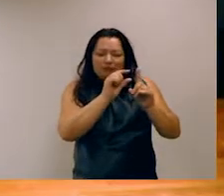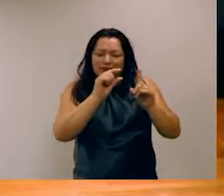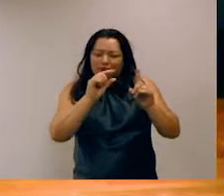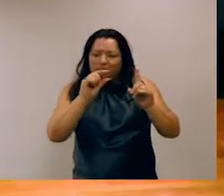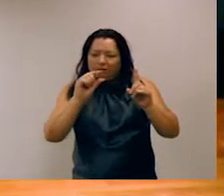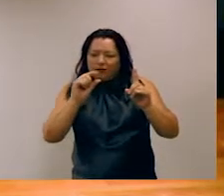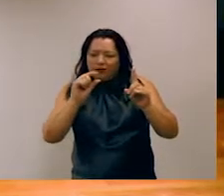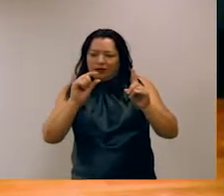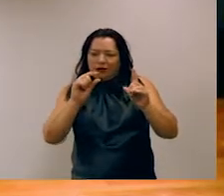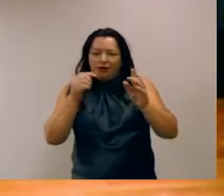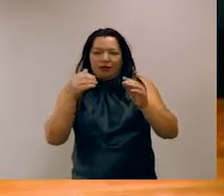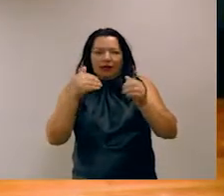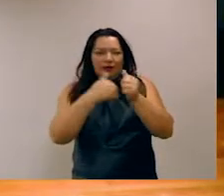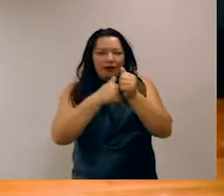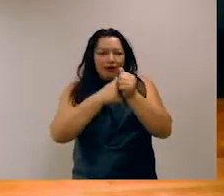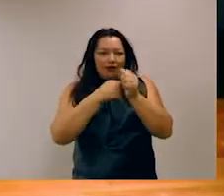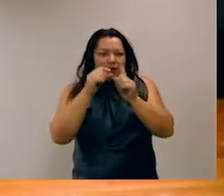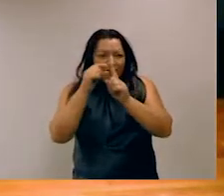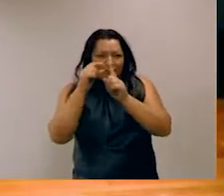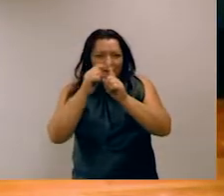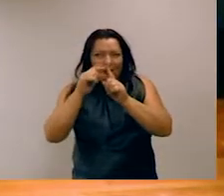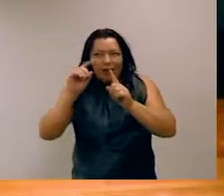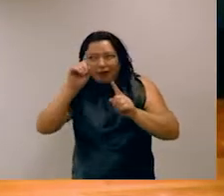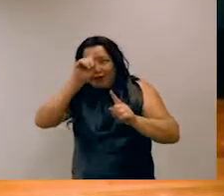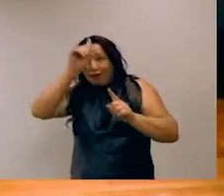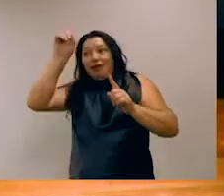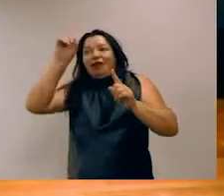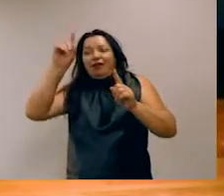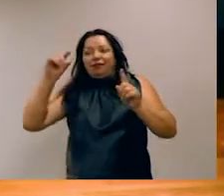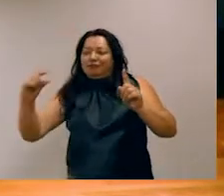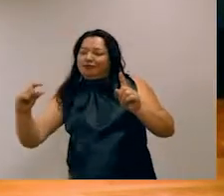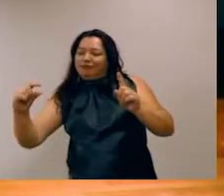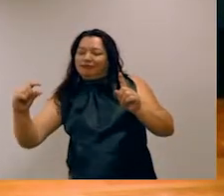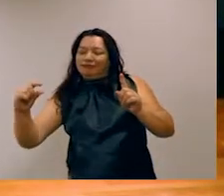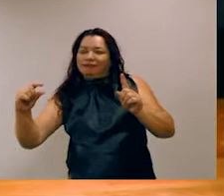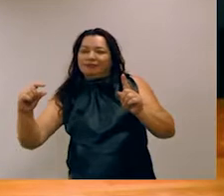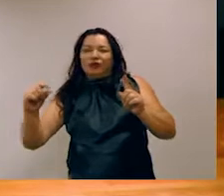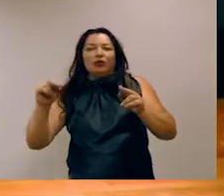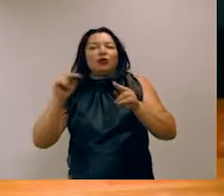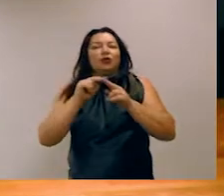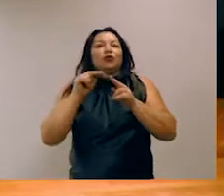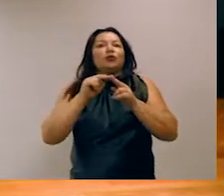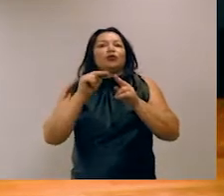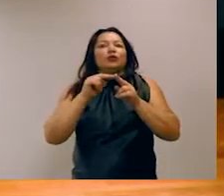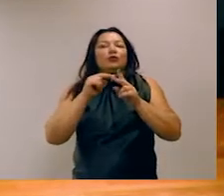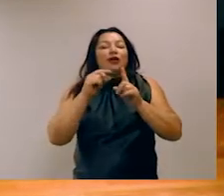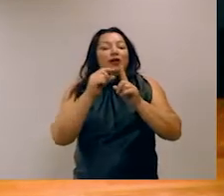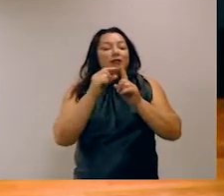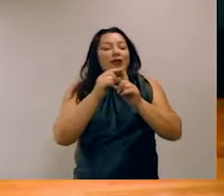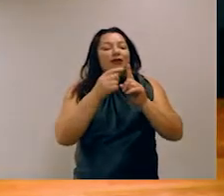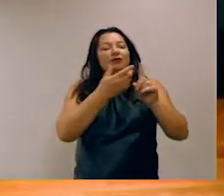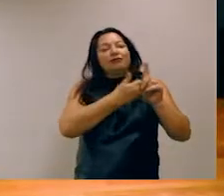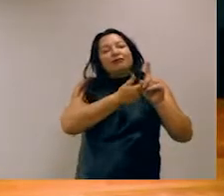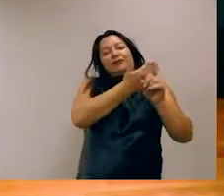esconde a última palavra e tenta adivinhar a última palavra usando apenas as palavras anteriores.